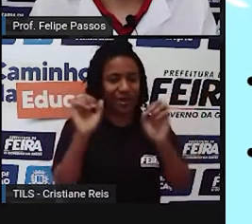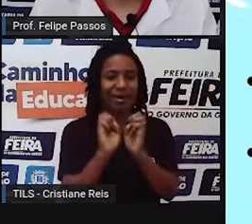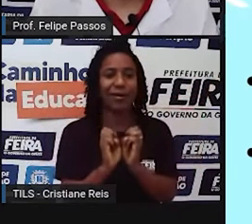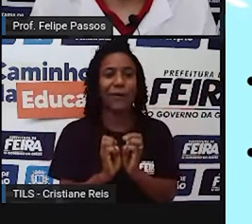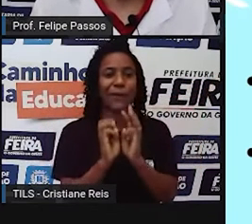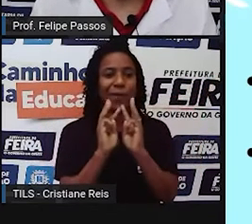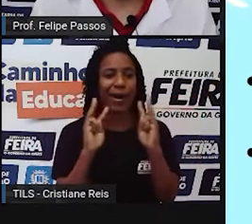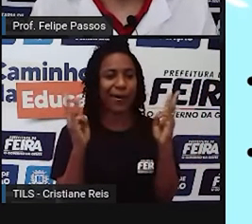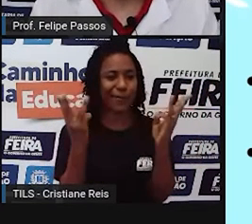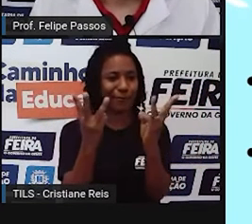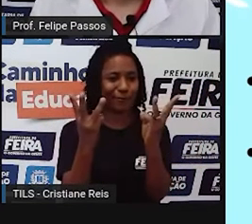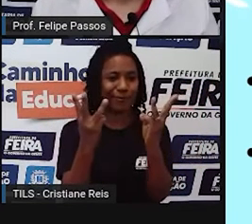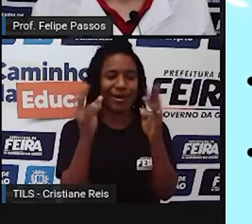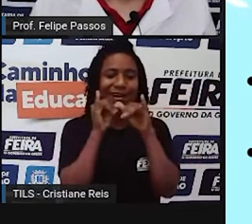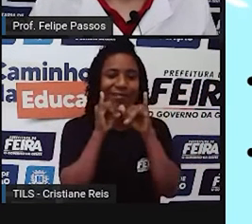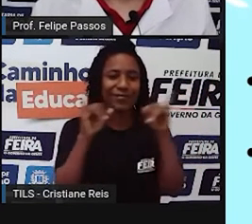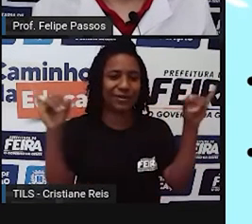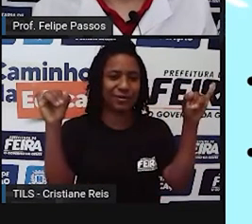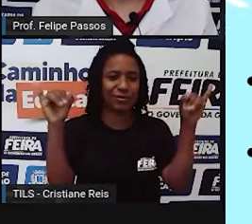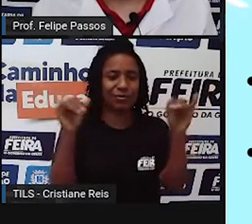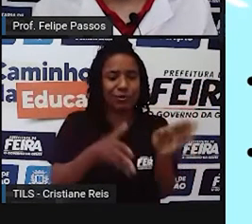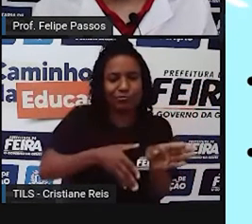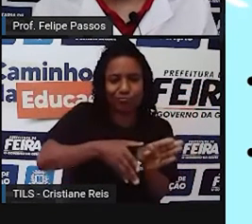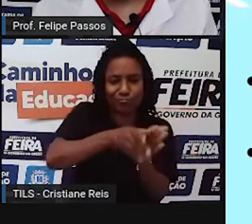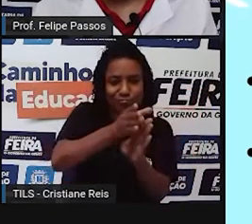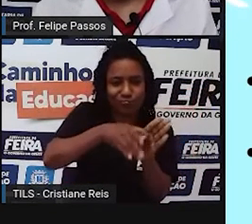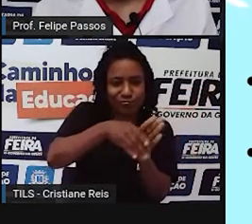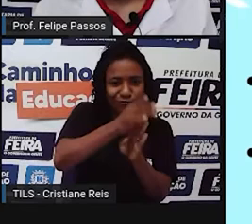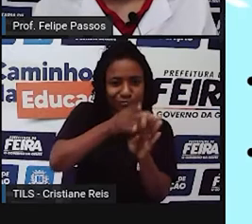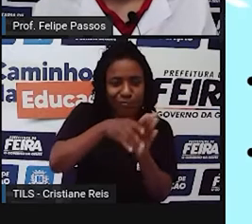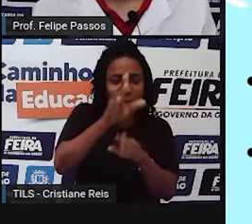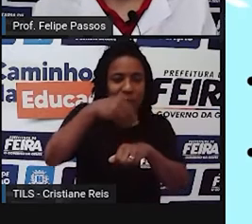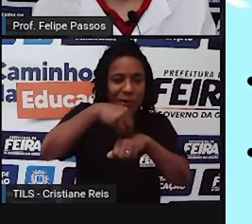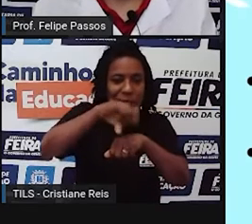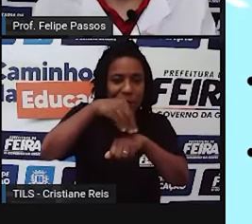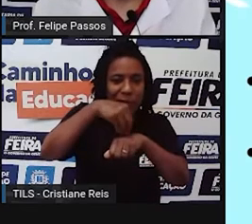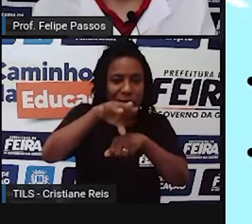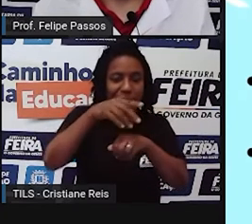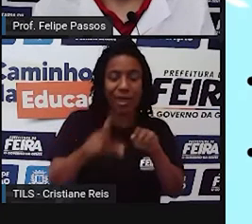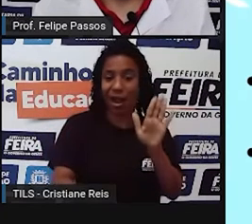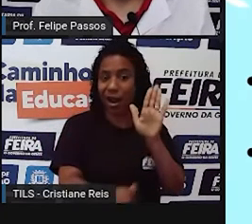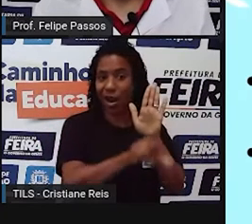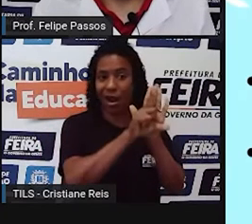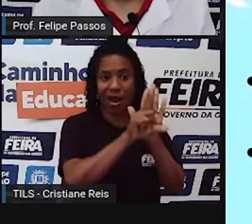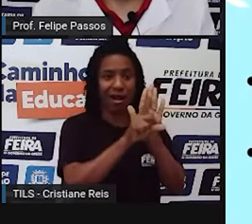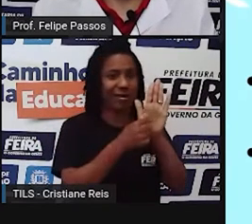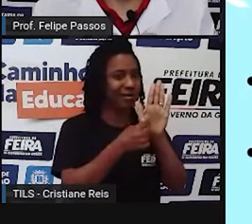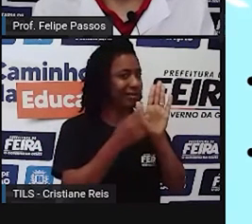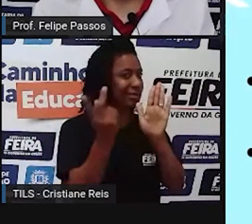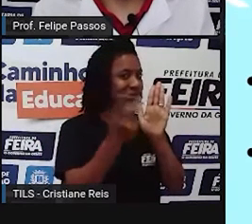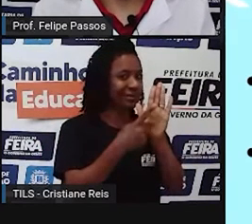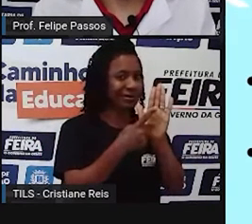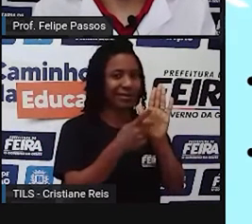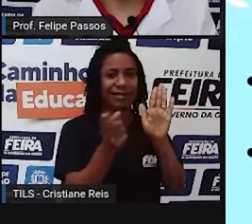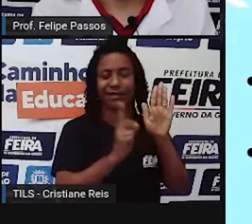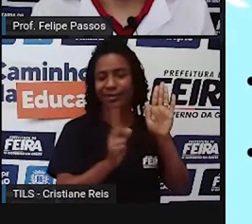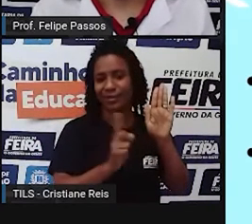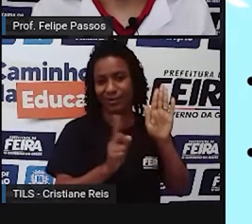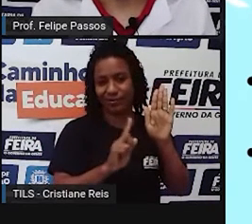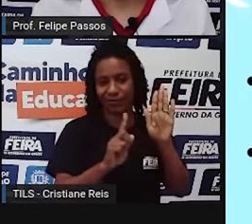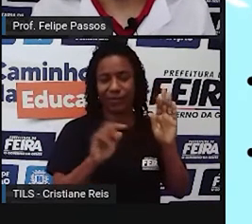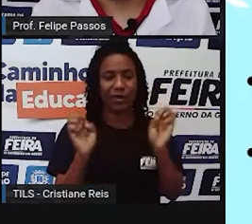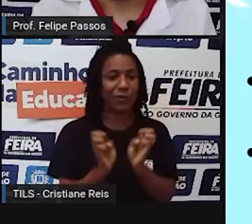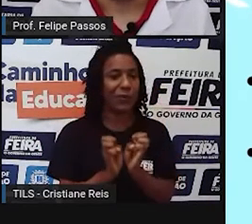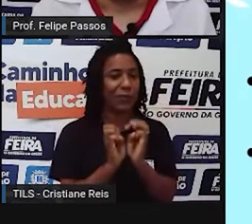feito, assim, uma cartilha, tá? Ela não tem força de lei. É como se o pessoal da ONU, que se reuniu e discutiu esse